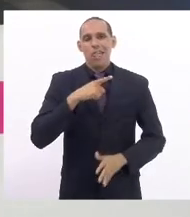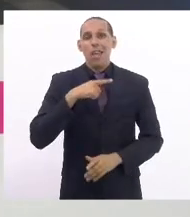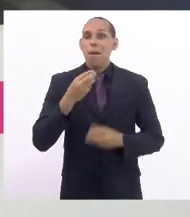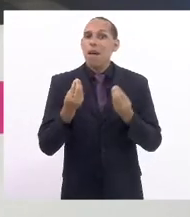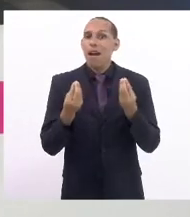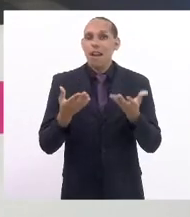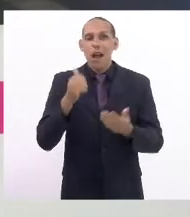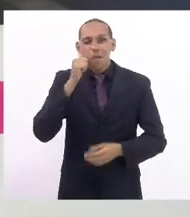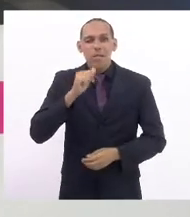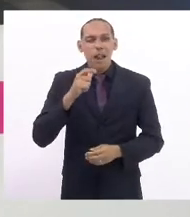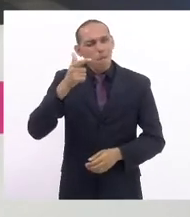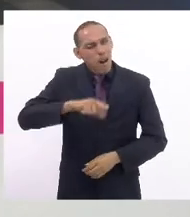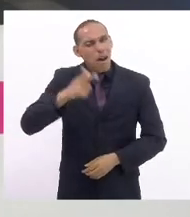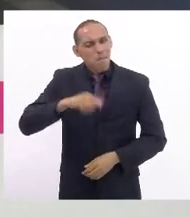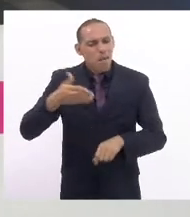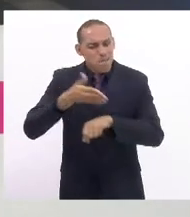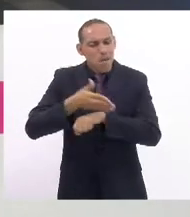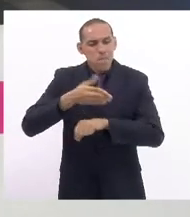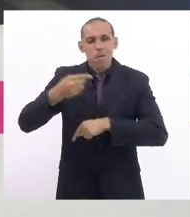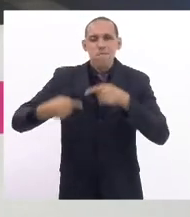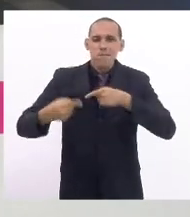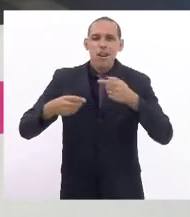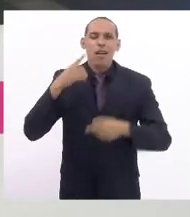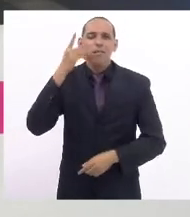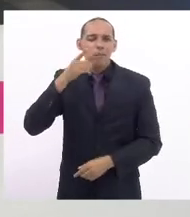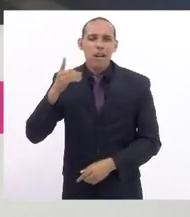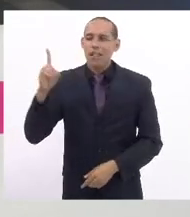tenha mais mulheres na política deputada Dani